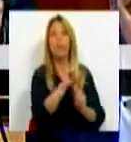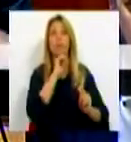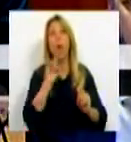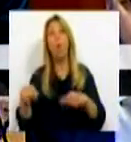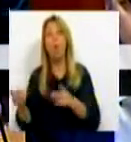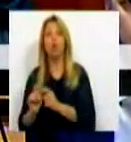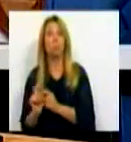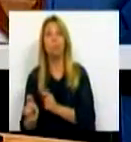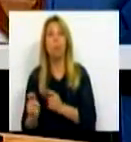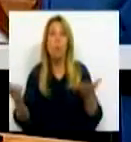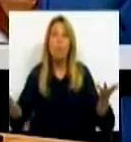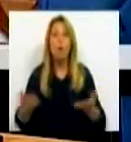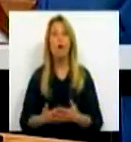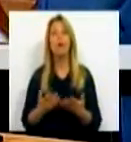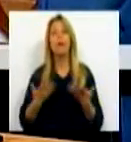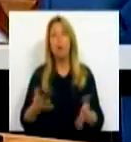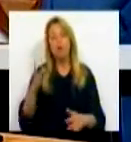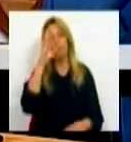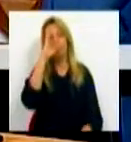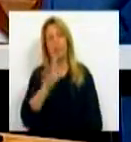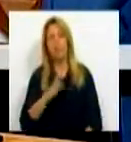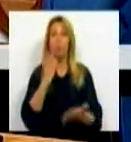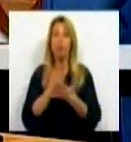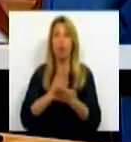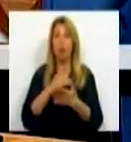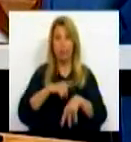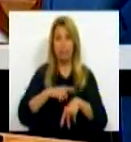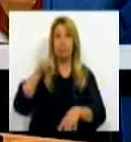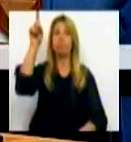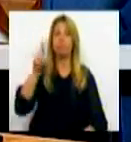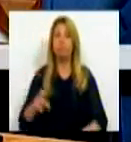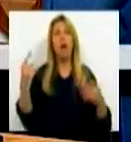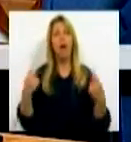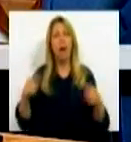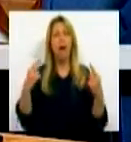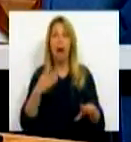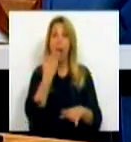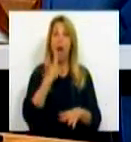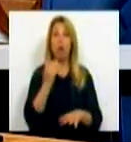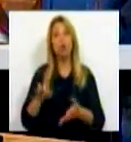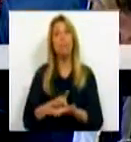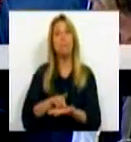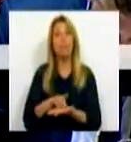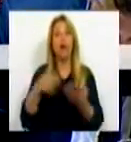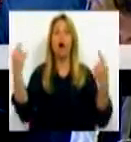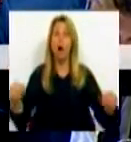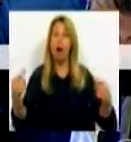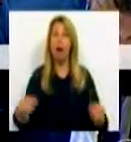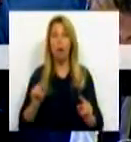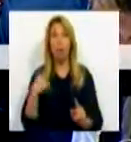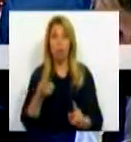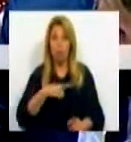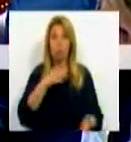neste momento, a escola a tempo inteiro, a educação a tempo inteiro já existe para os alunos do primeiro ciclo. E o que nós queremos é verdadeiramente um alugamento destas